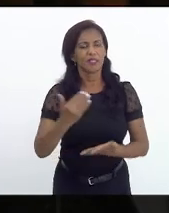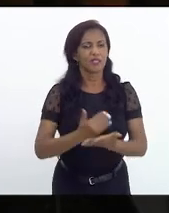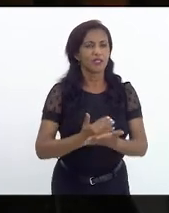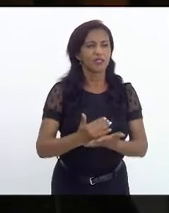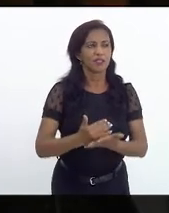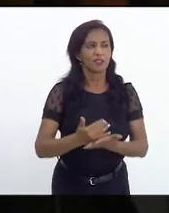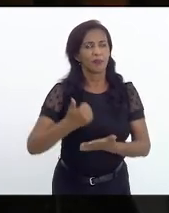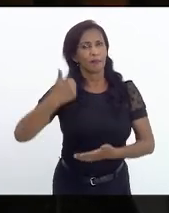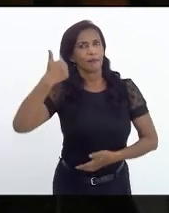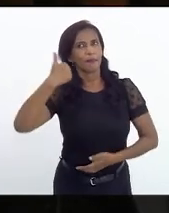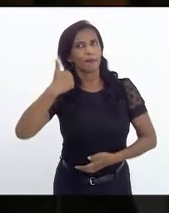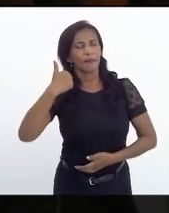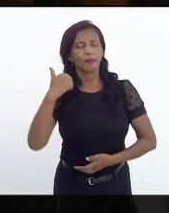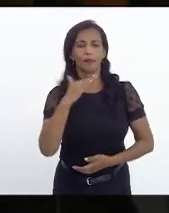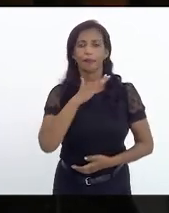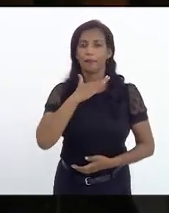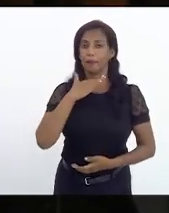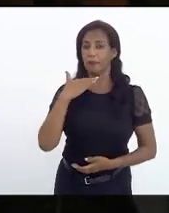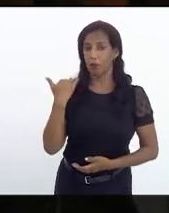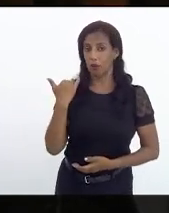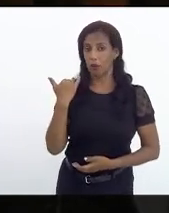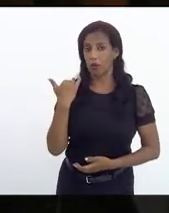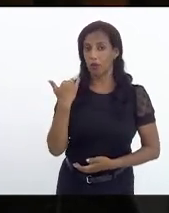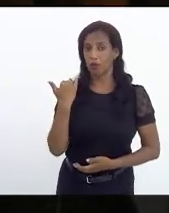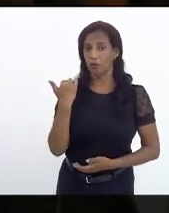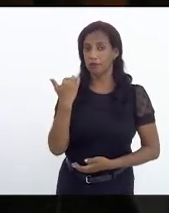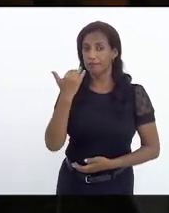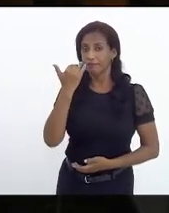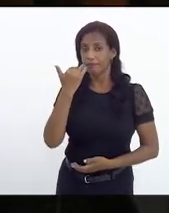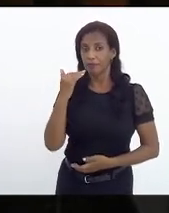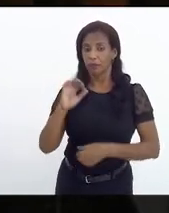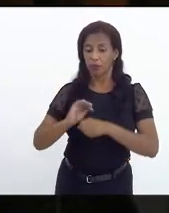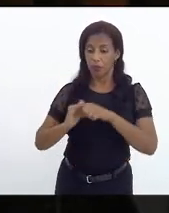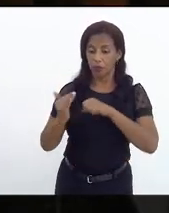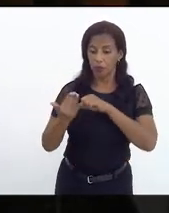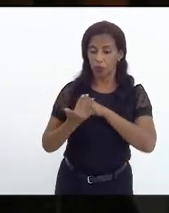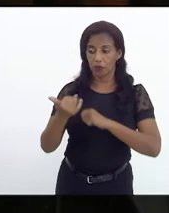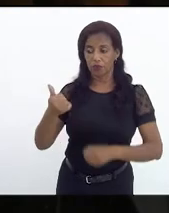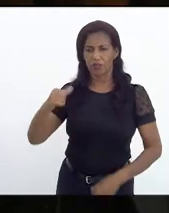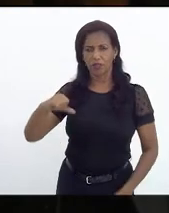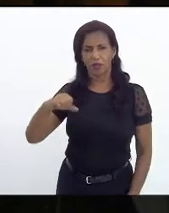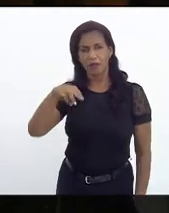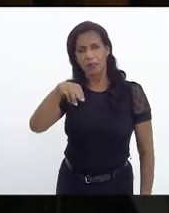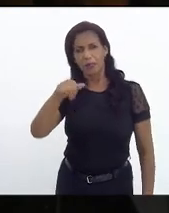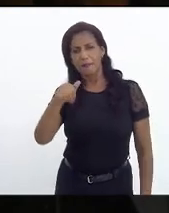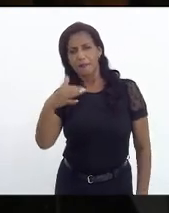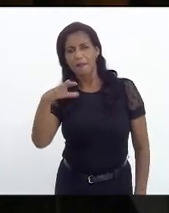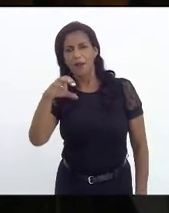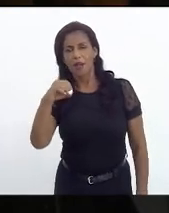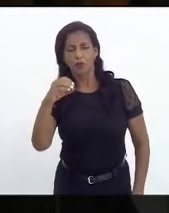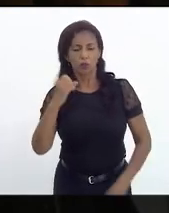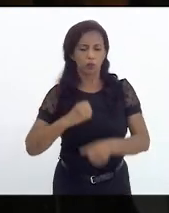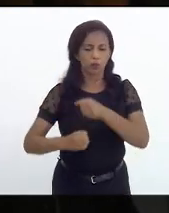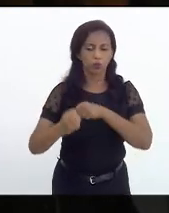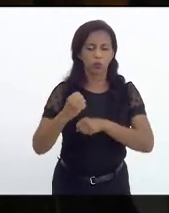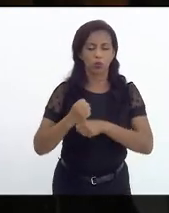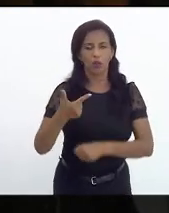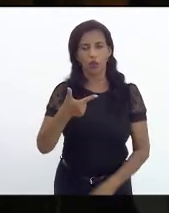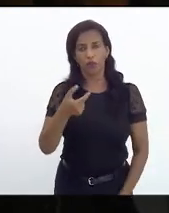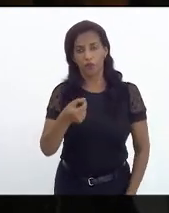morte por Covid-19 em março de 2020 aqui no Rio de Janeiro,